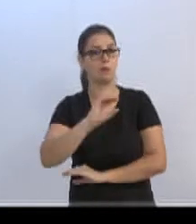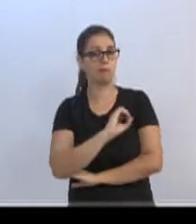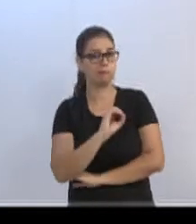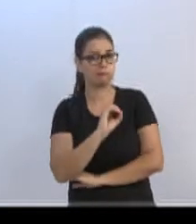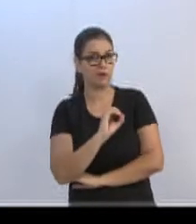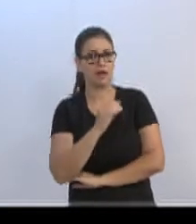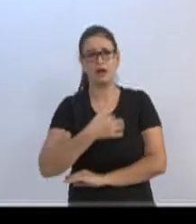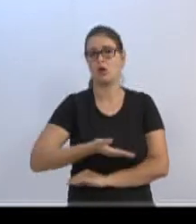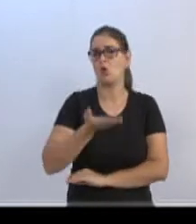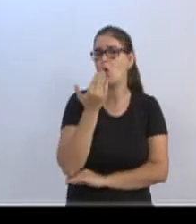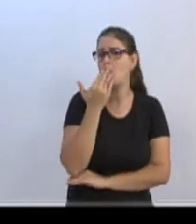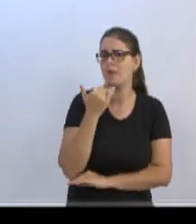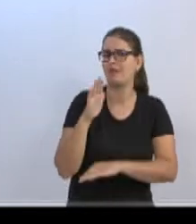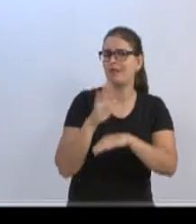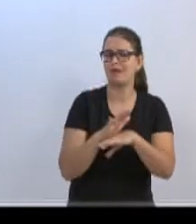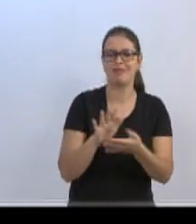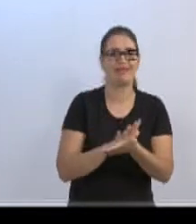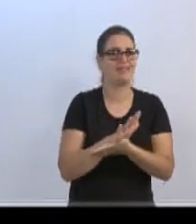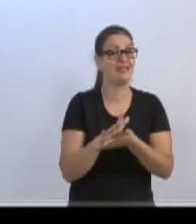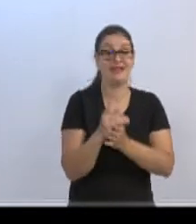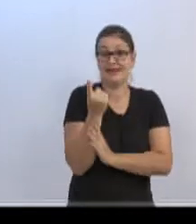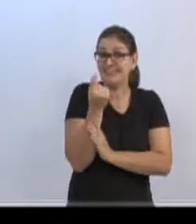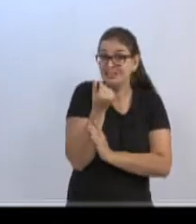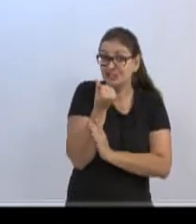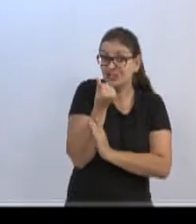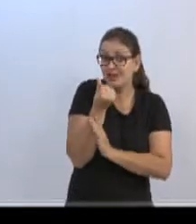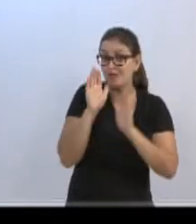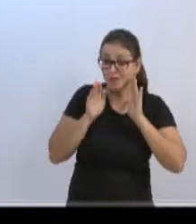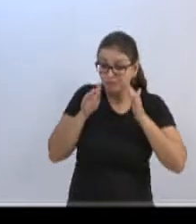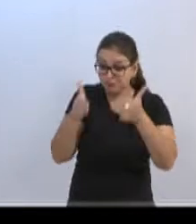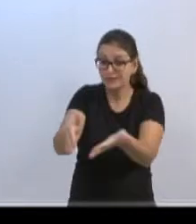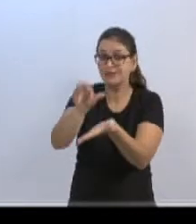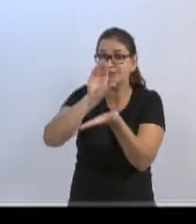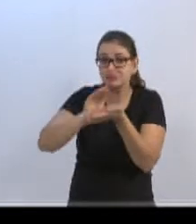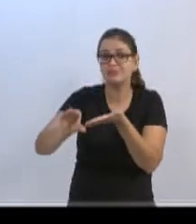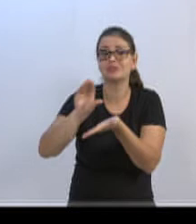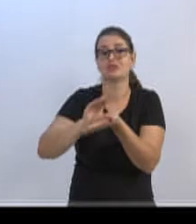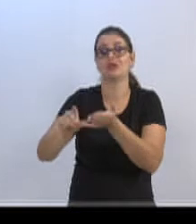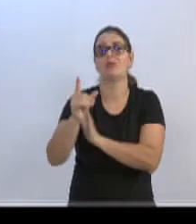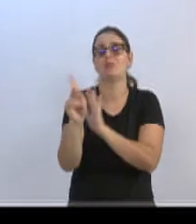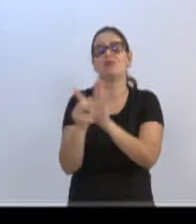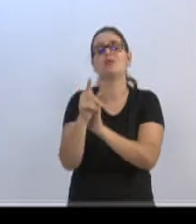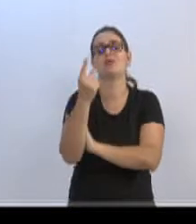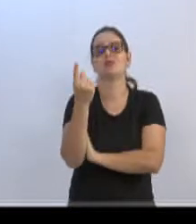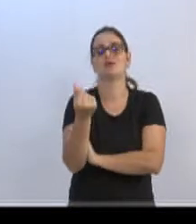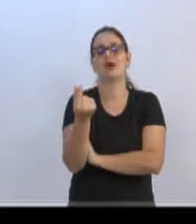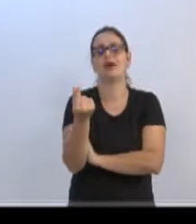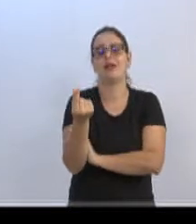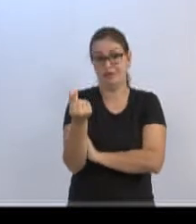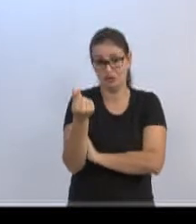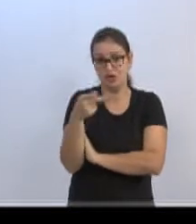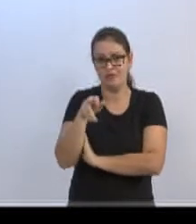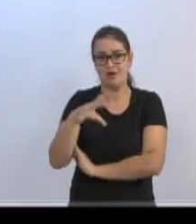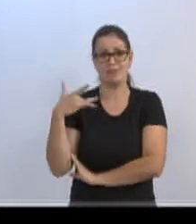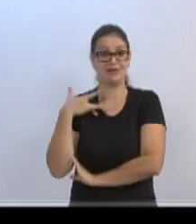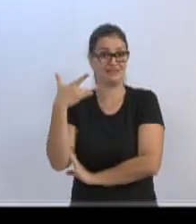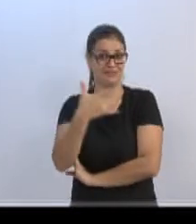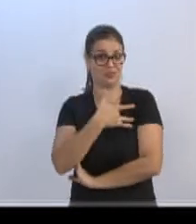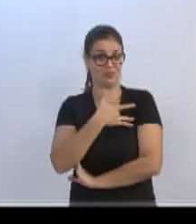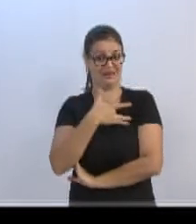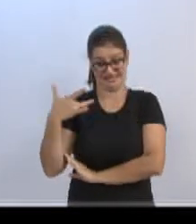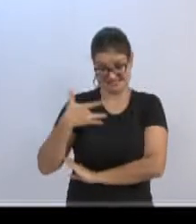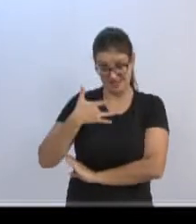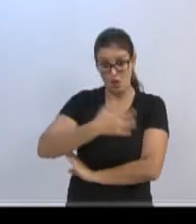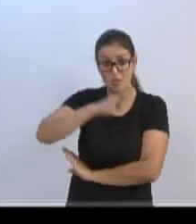vale refeição, não vão estar usando... Esse dinheiro vai ser todo investido na saúde. Todo repassado para a saúde do Brasil. E a saúde está um